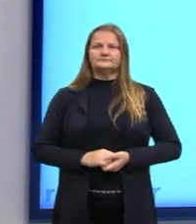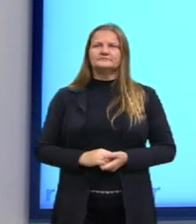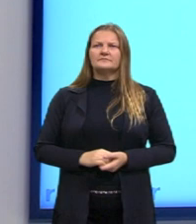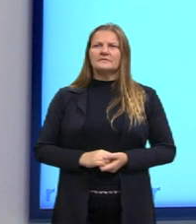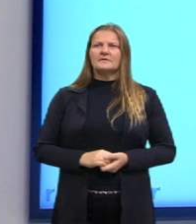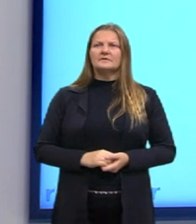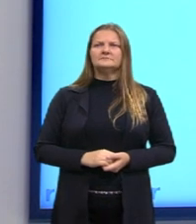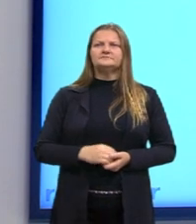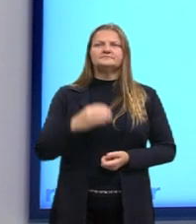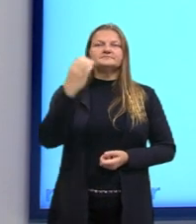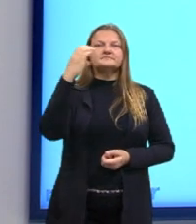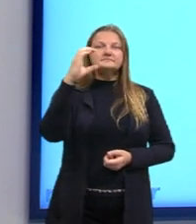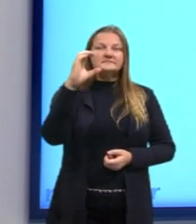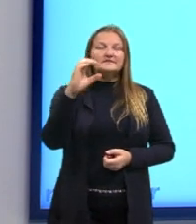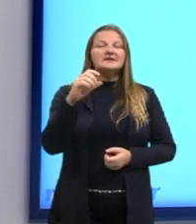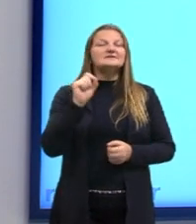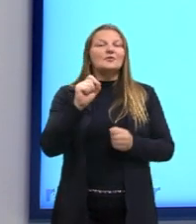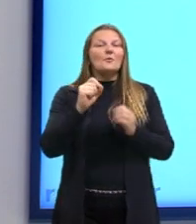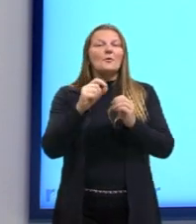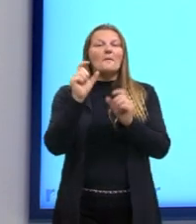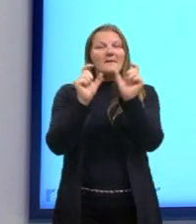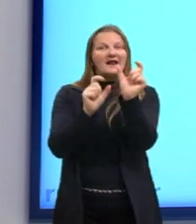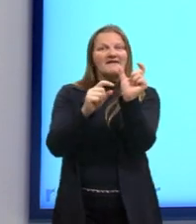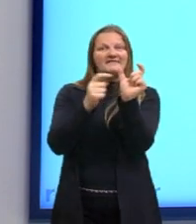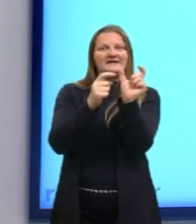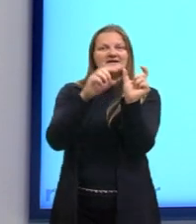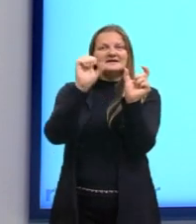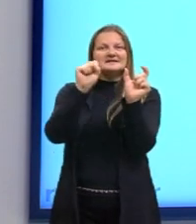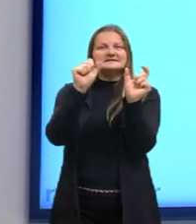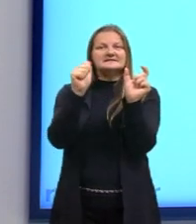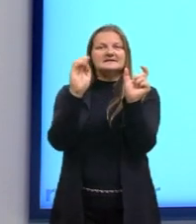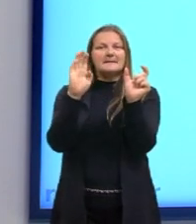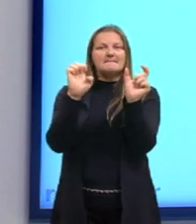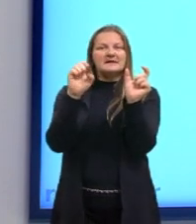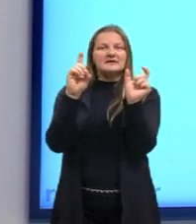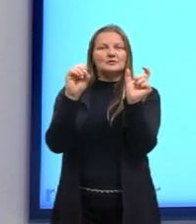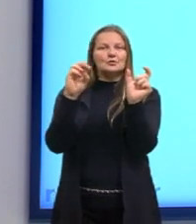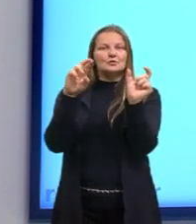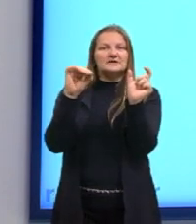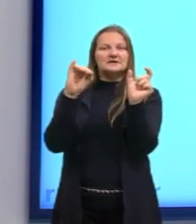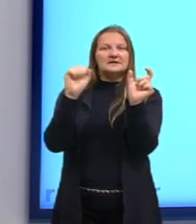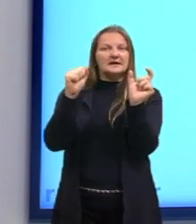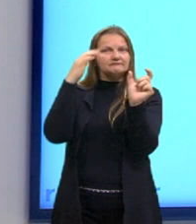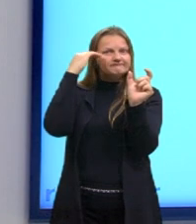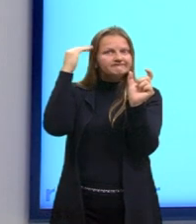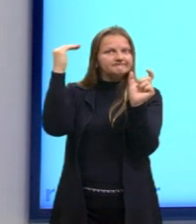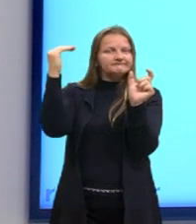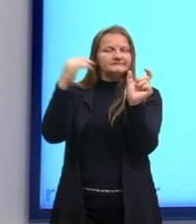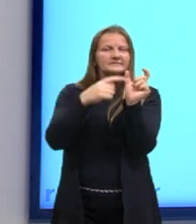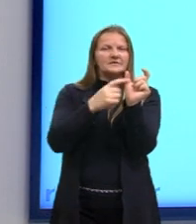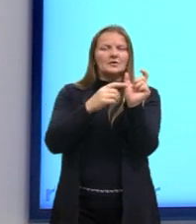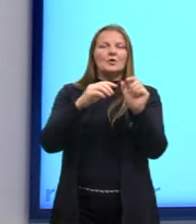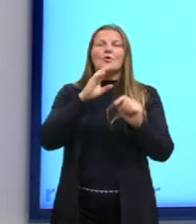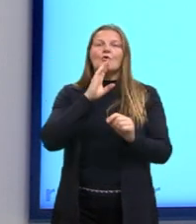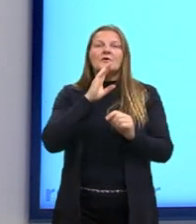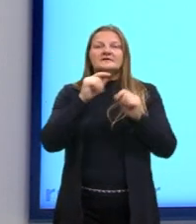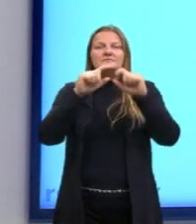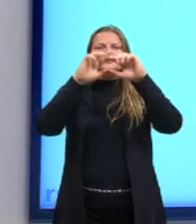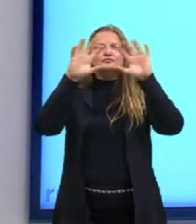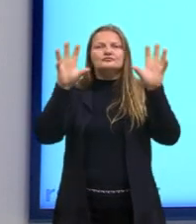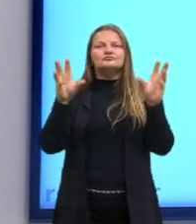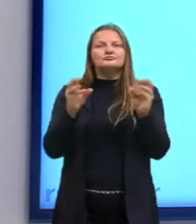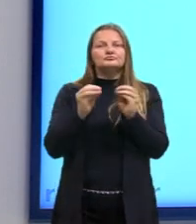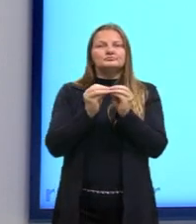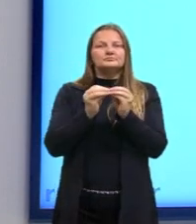a ciência vem da palavra sabedoria. O que é a ciência? É um conhecimento sistemático dos fenômenos,